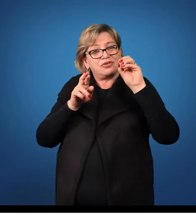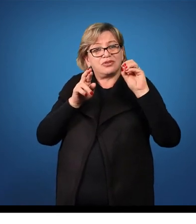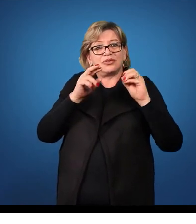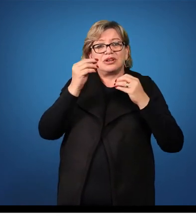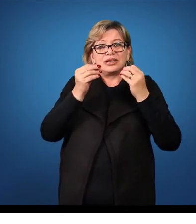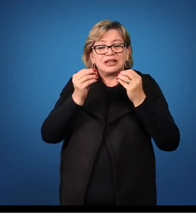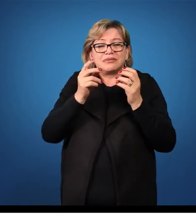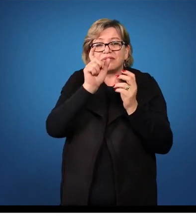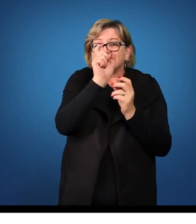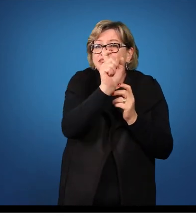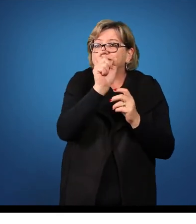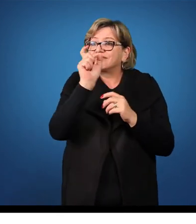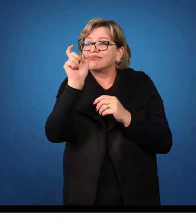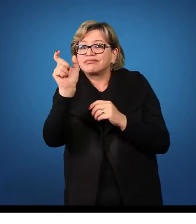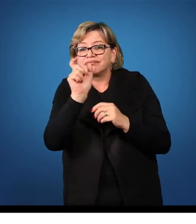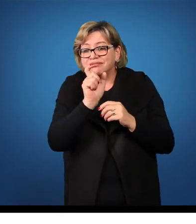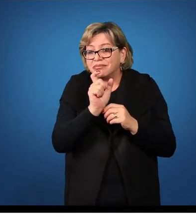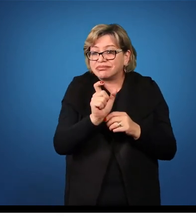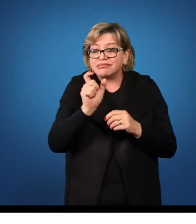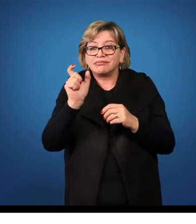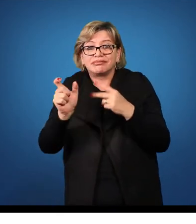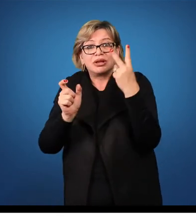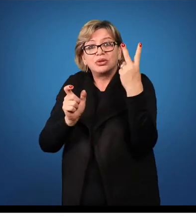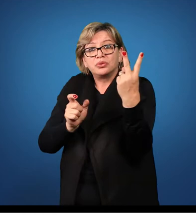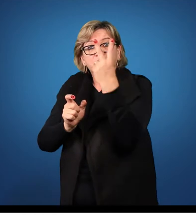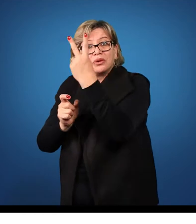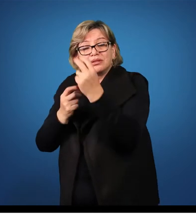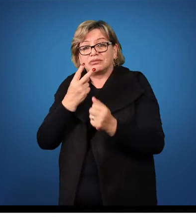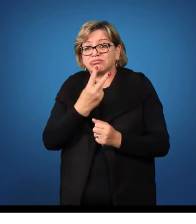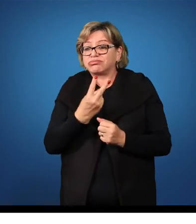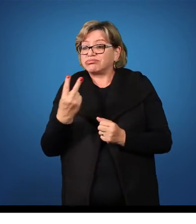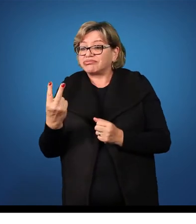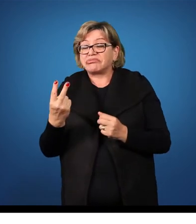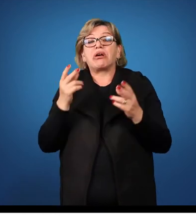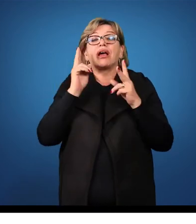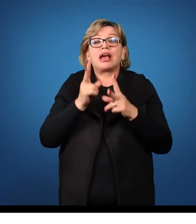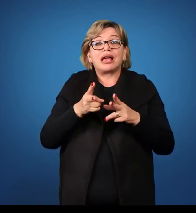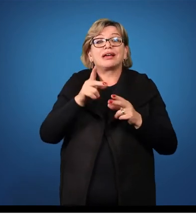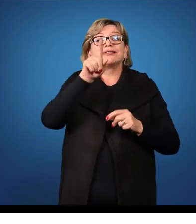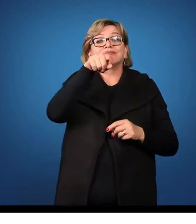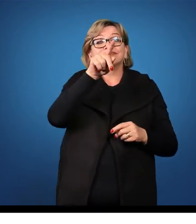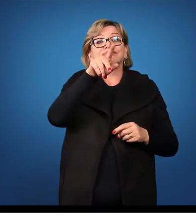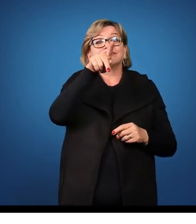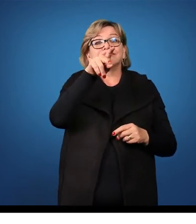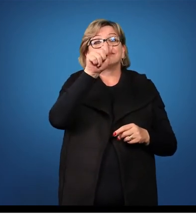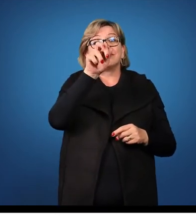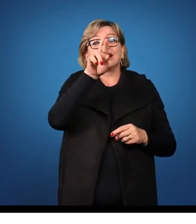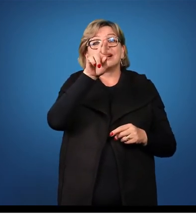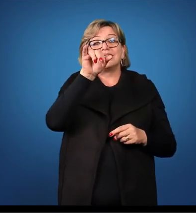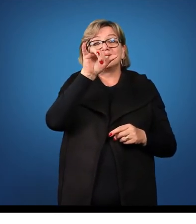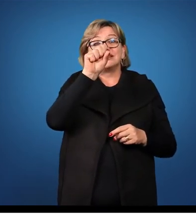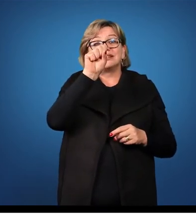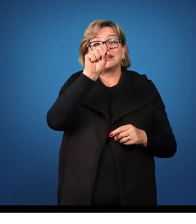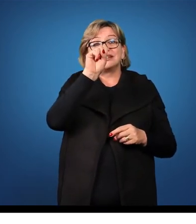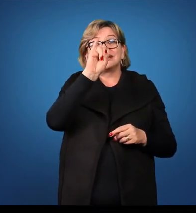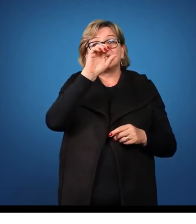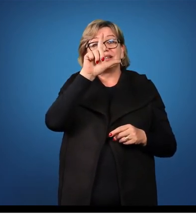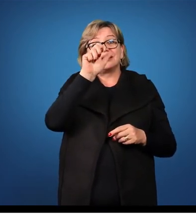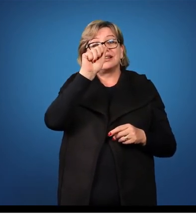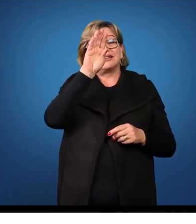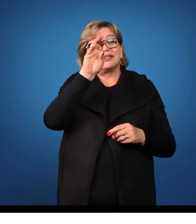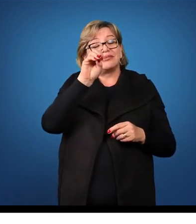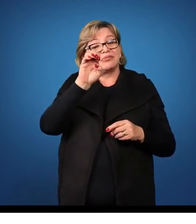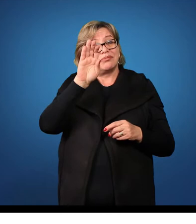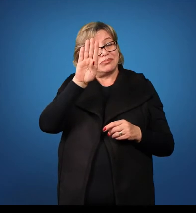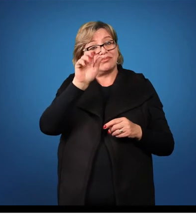duas. Logo, temos aqui uma palavra parisílaba, isto é, com o mesmo número de